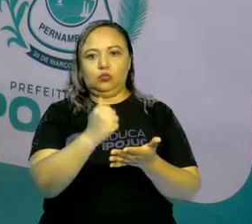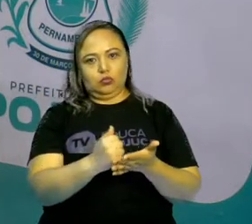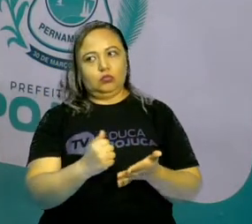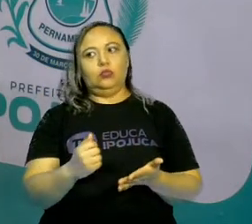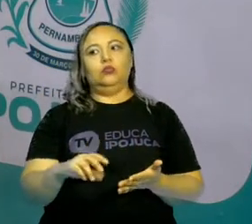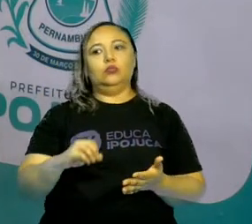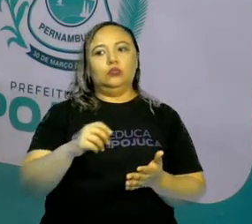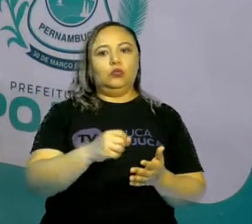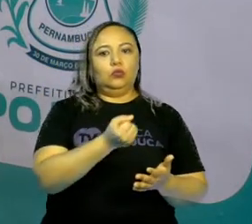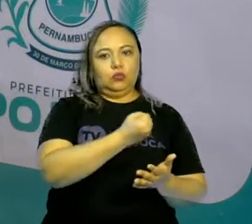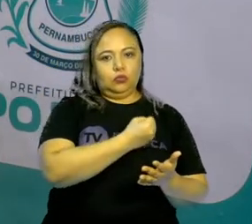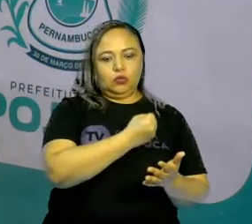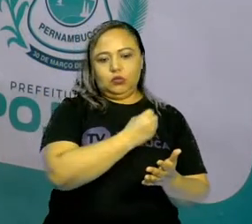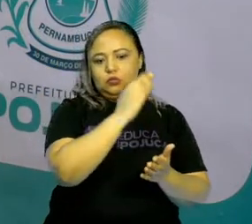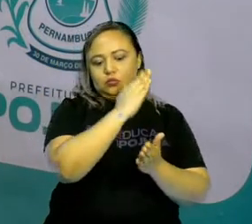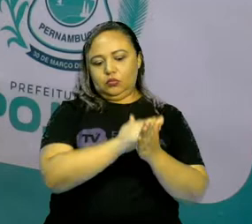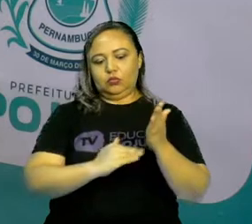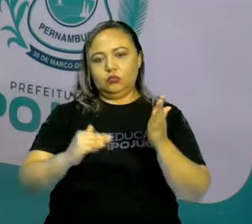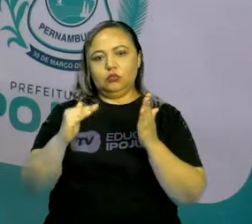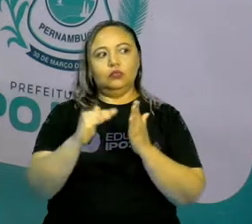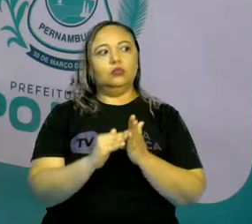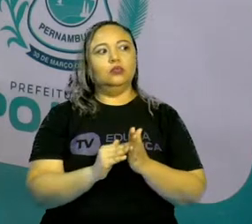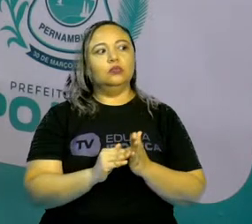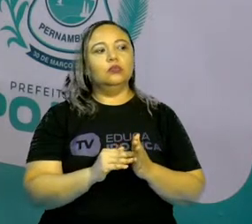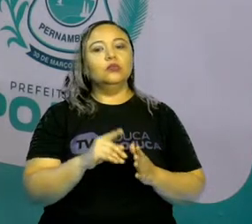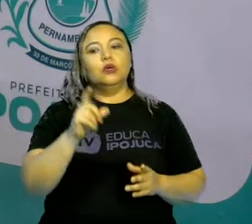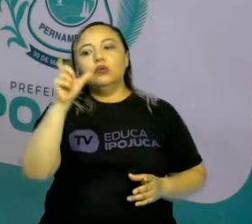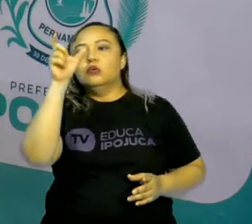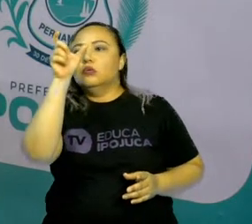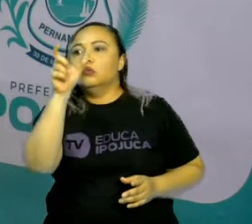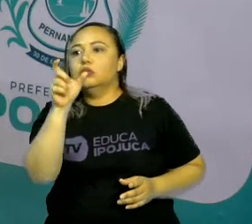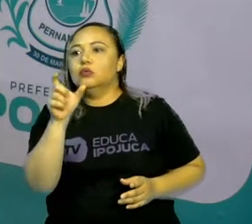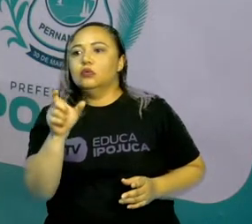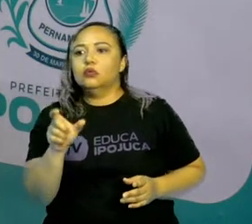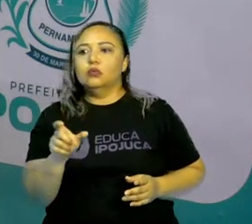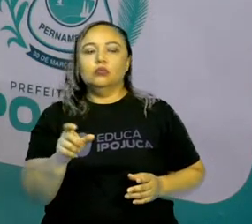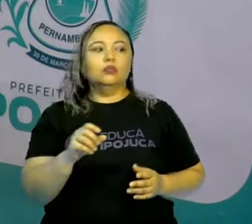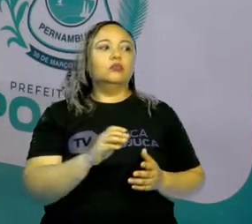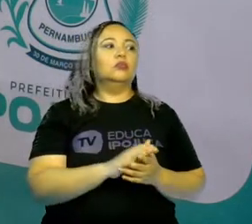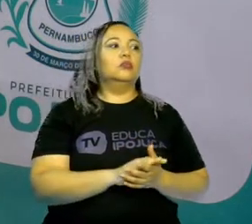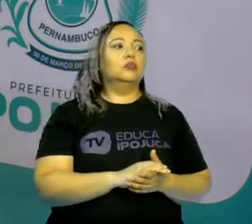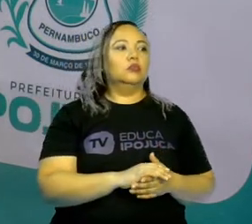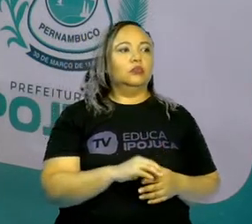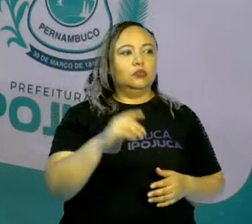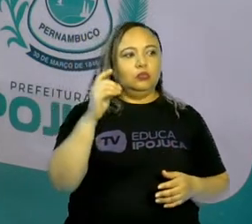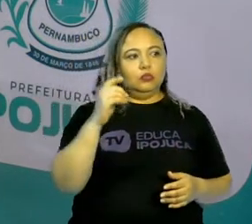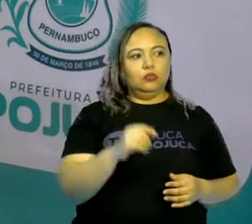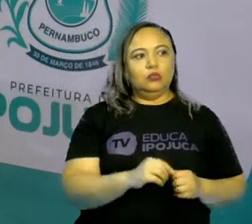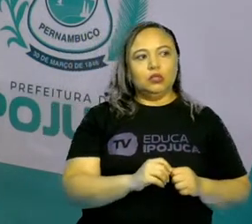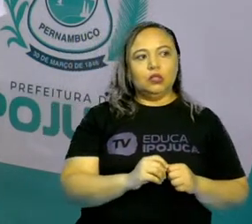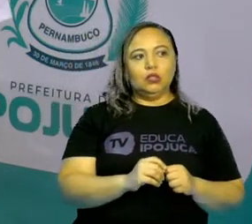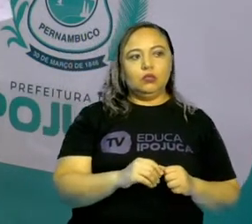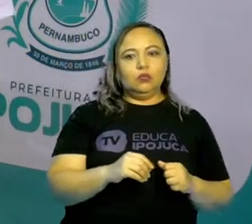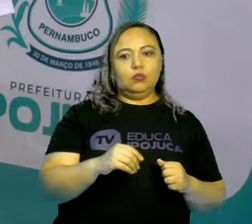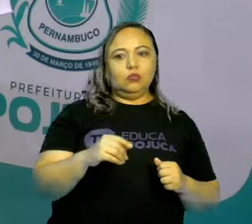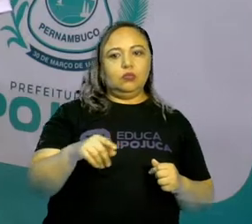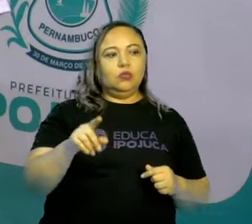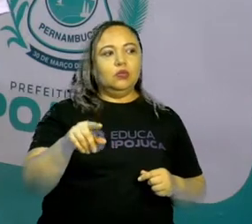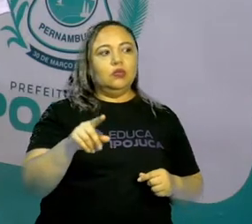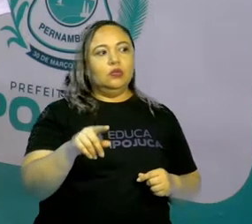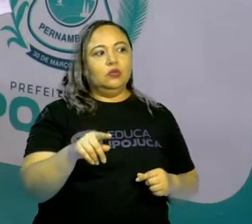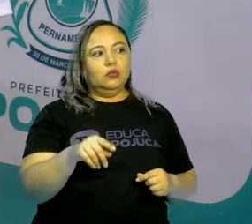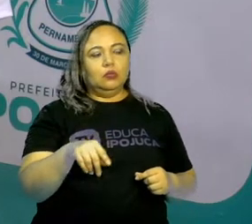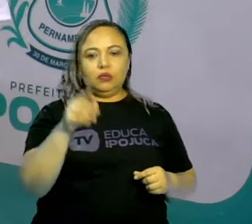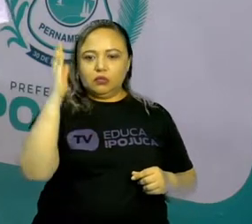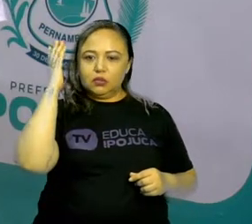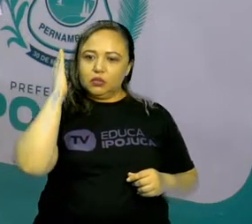lá, certo? Então, é bom dar uma olhadinha também para que vocês possam conhecer esses